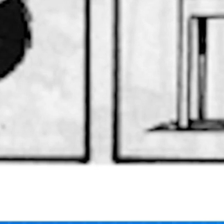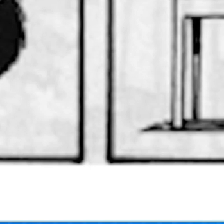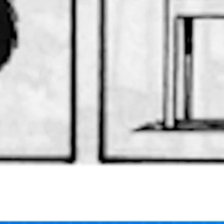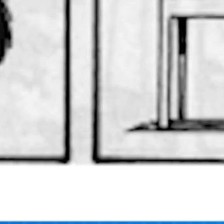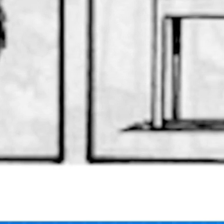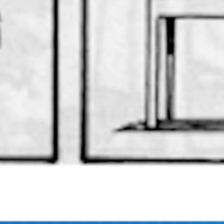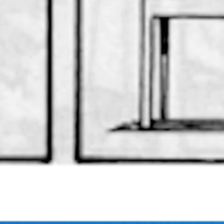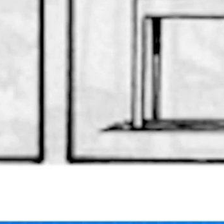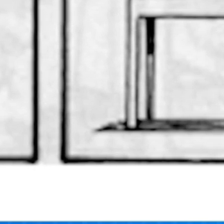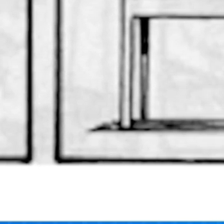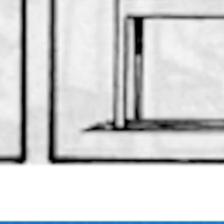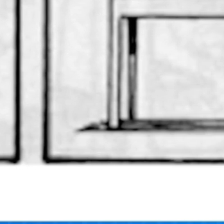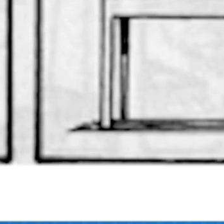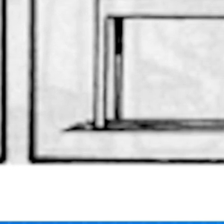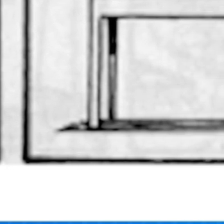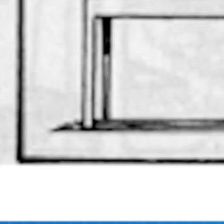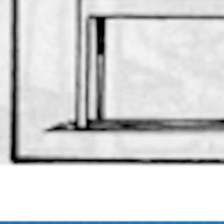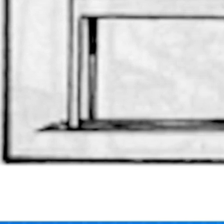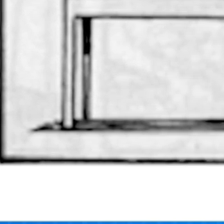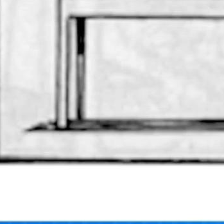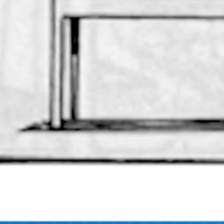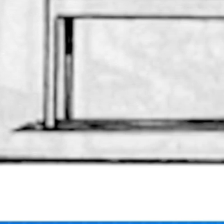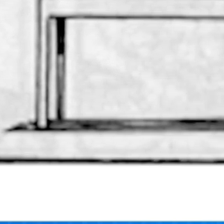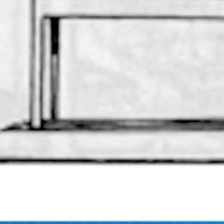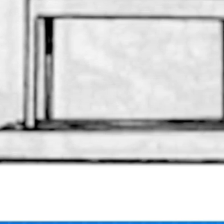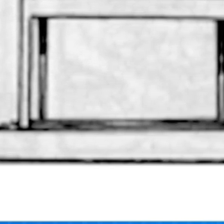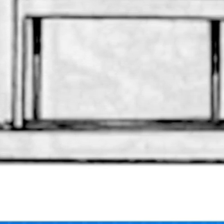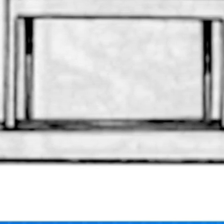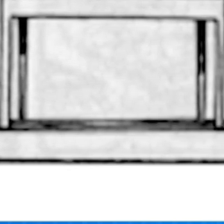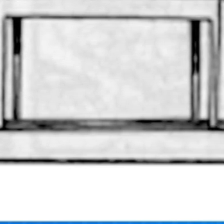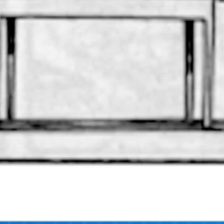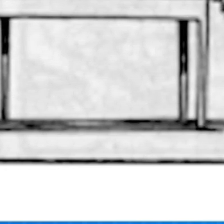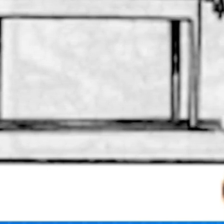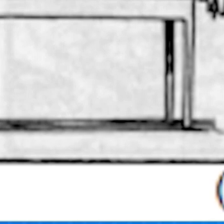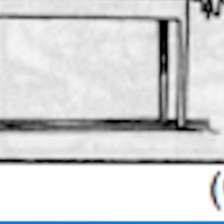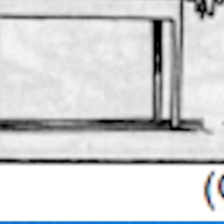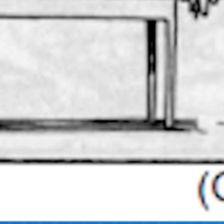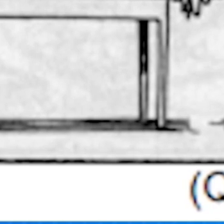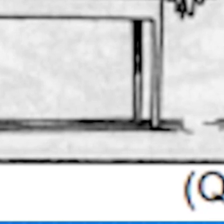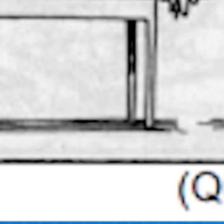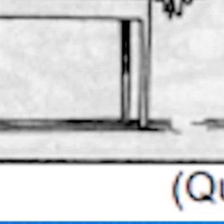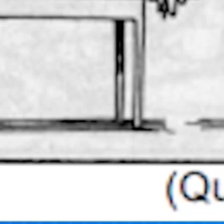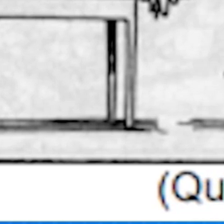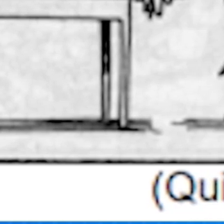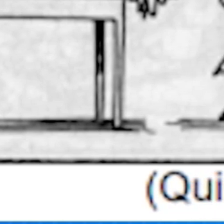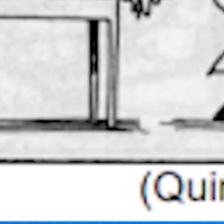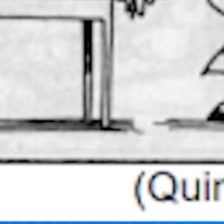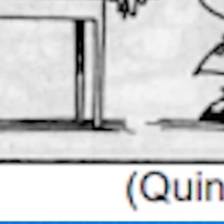outro exemplo de